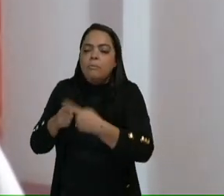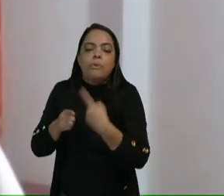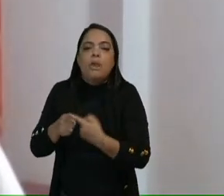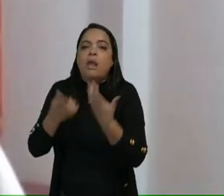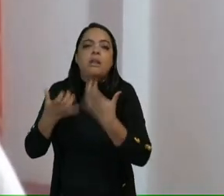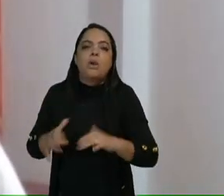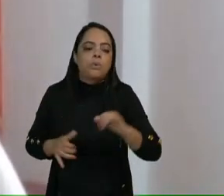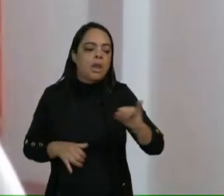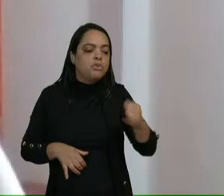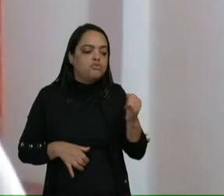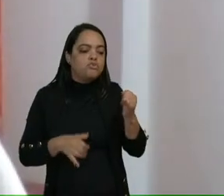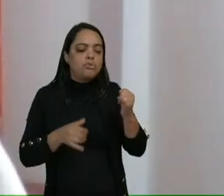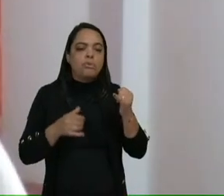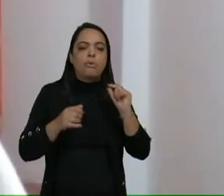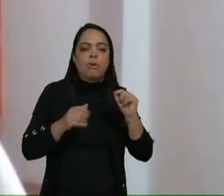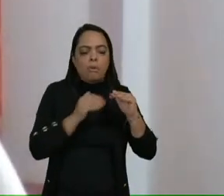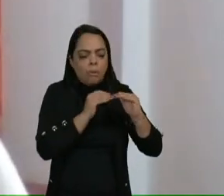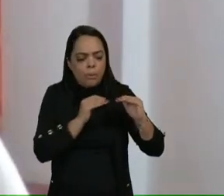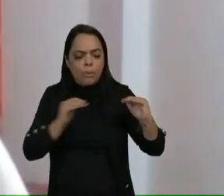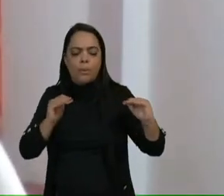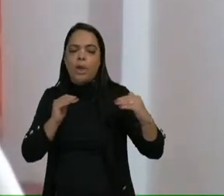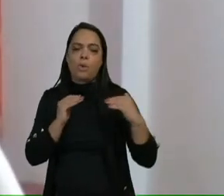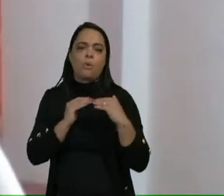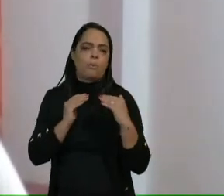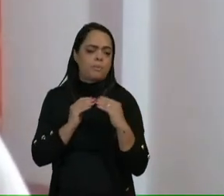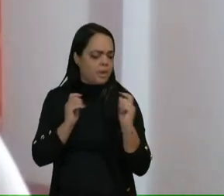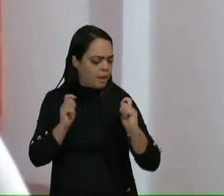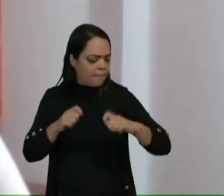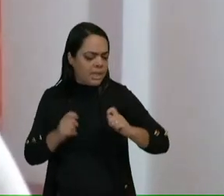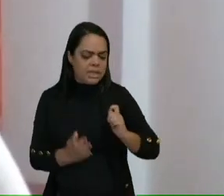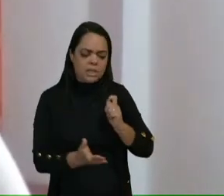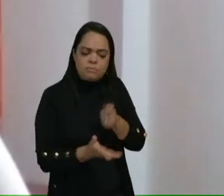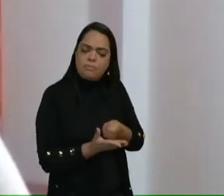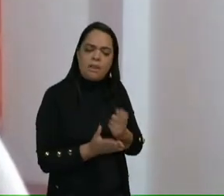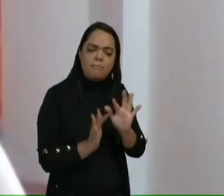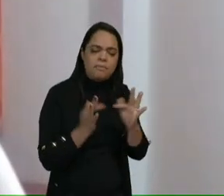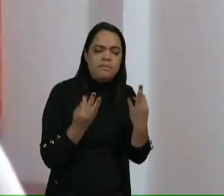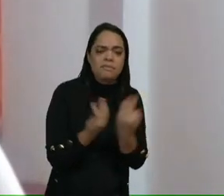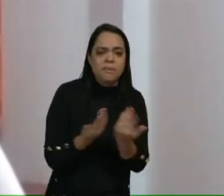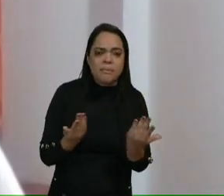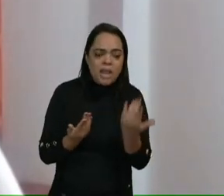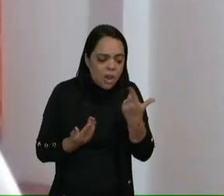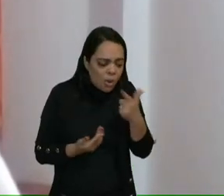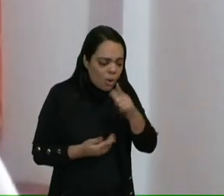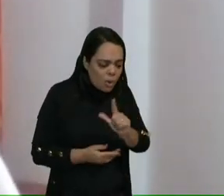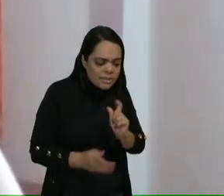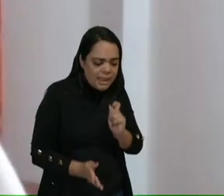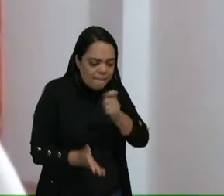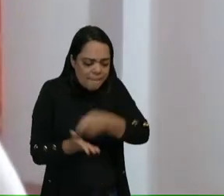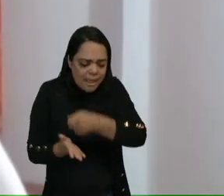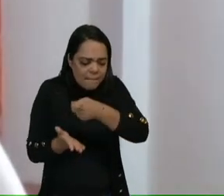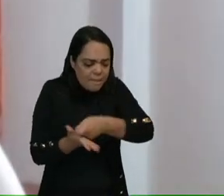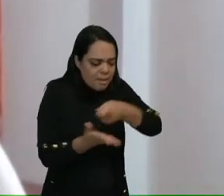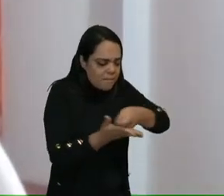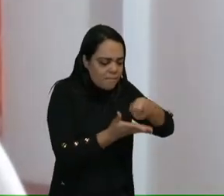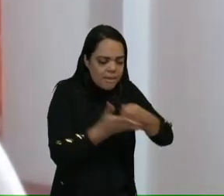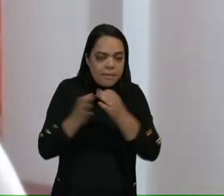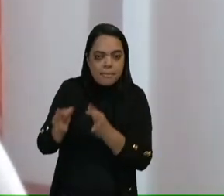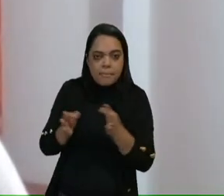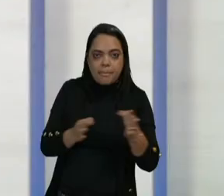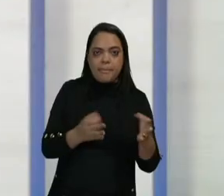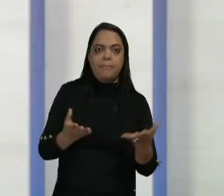uma taxa de juros que seja compatível com a capacidade de pagamento das famílias para que elas possam honrar este compromisso?